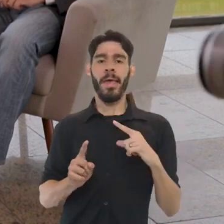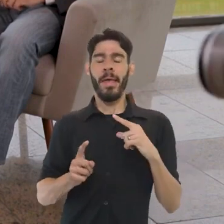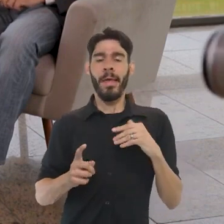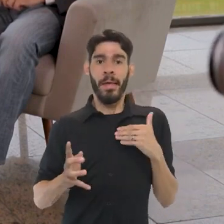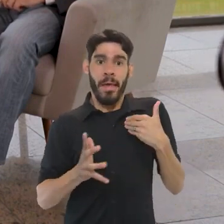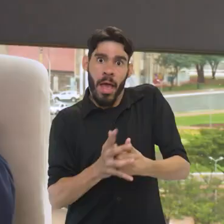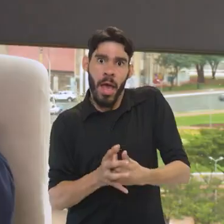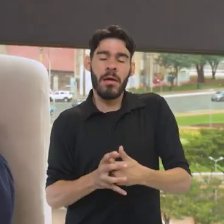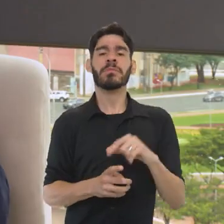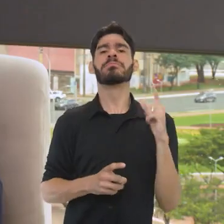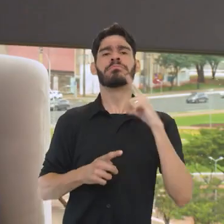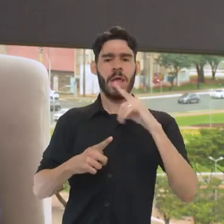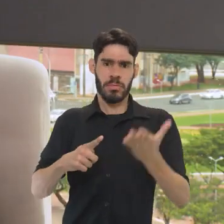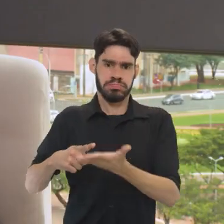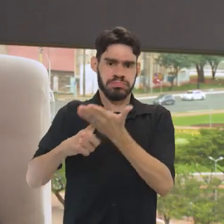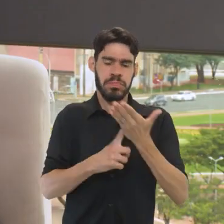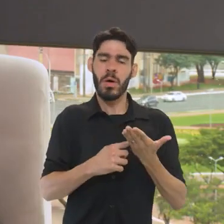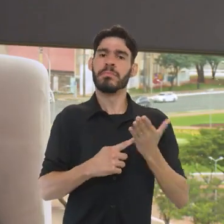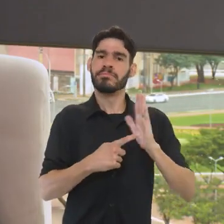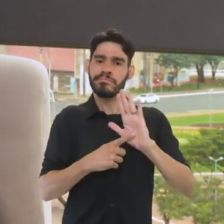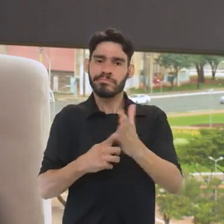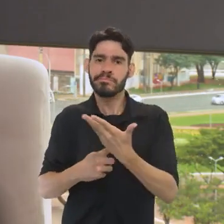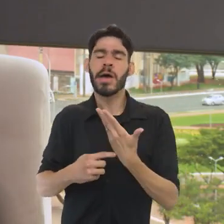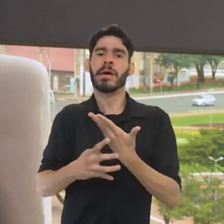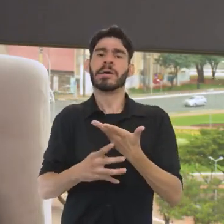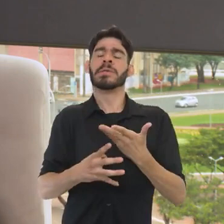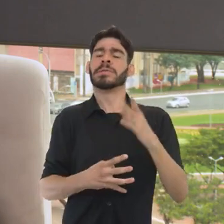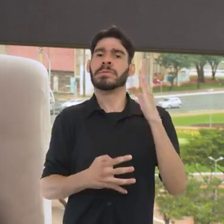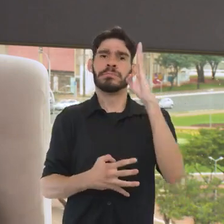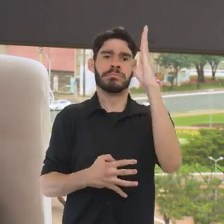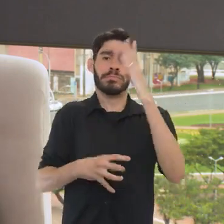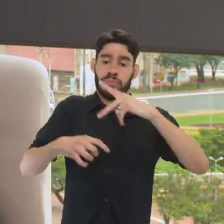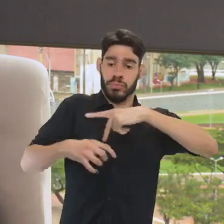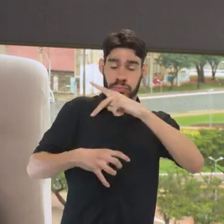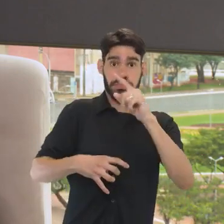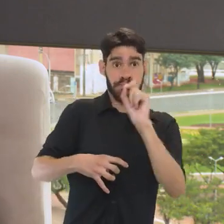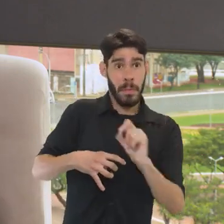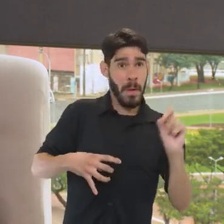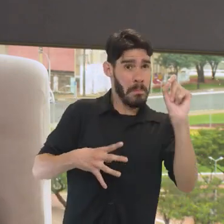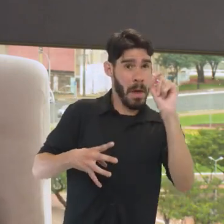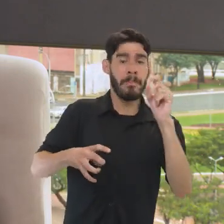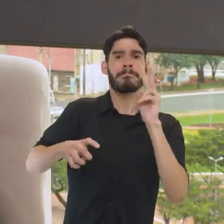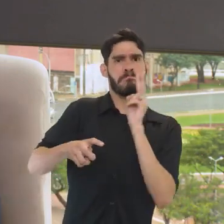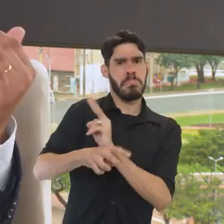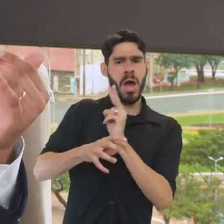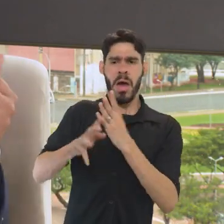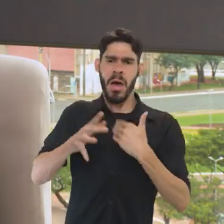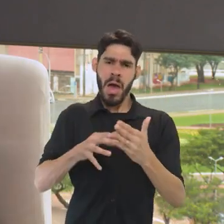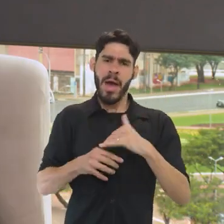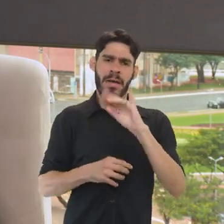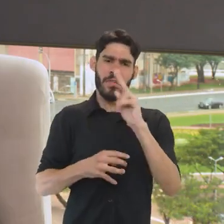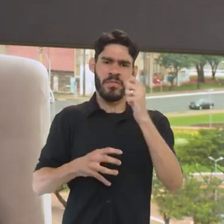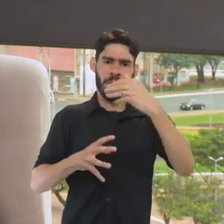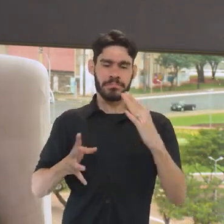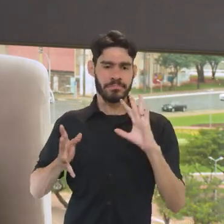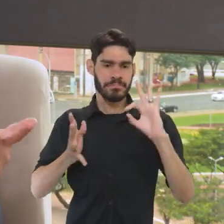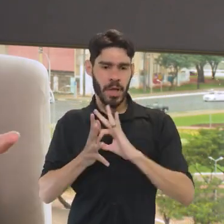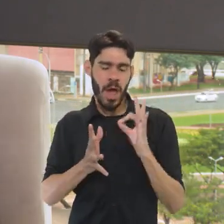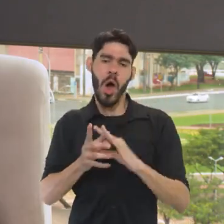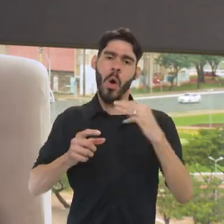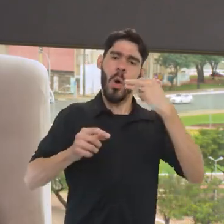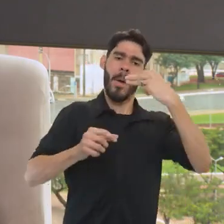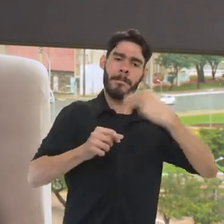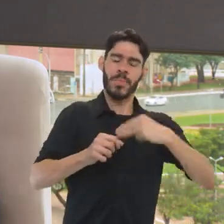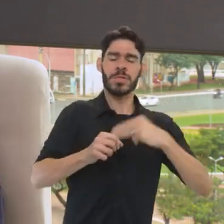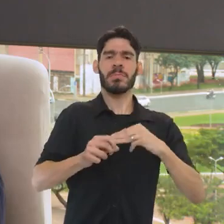pacto, com que a gente tenha um grande acordo de colaboração em todo o país para a preservação do patrimônio, seja ele tombado ou não pelo IFAM, seja ele tombado